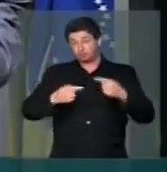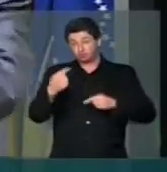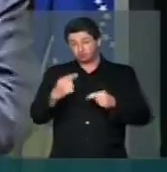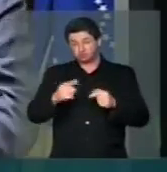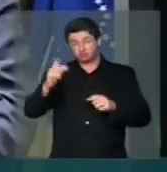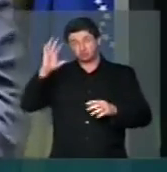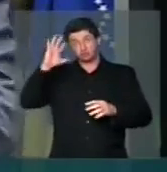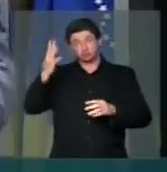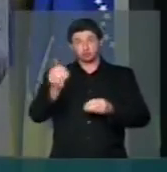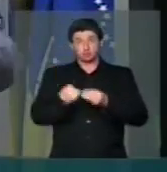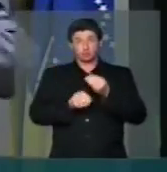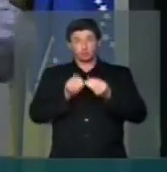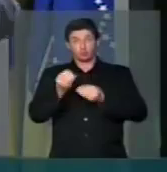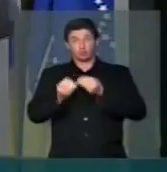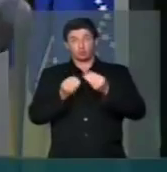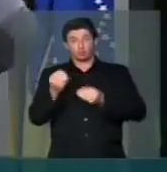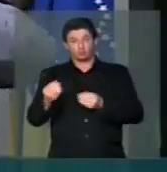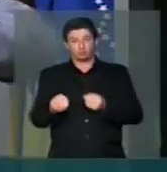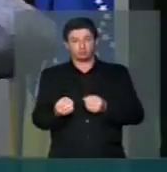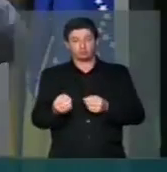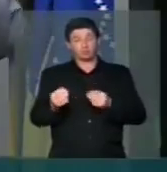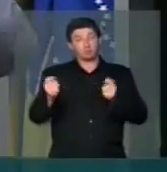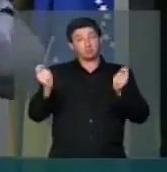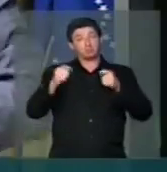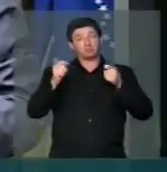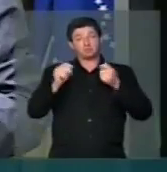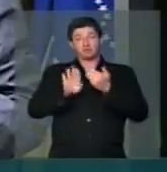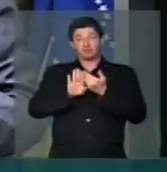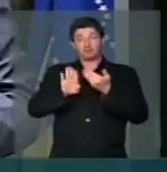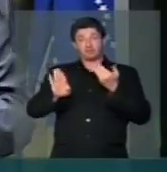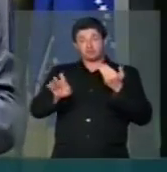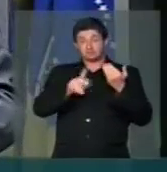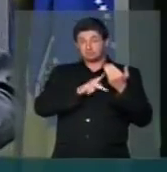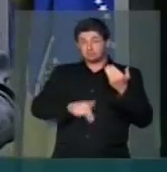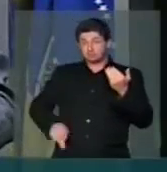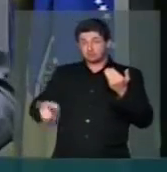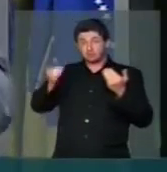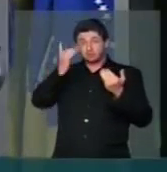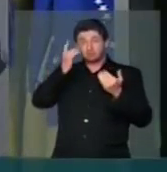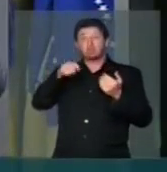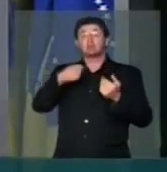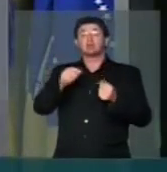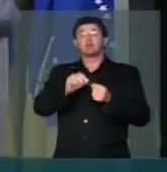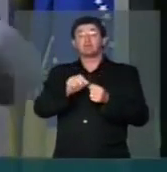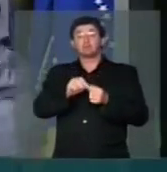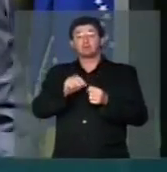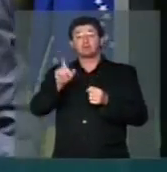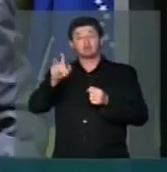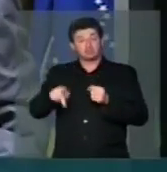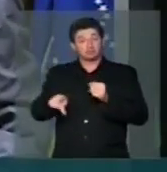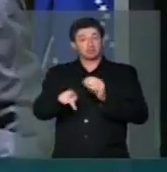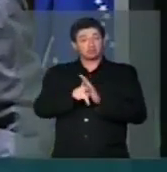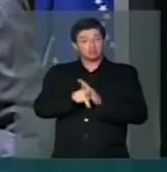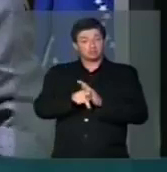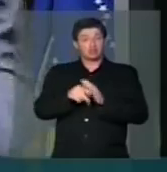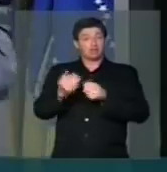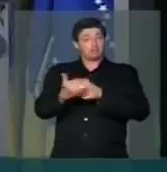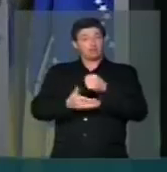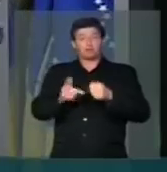soluções para um possível afastamento da presidente foi a própria base.